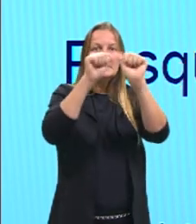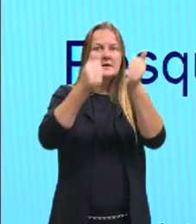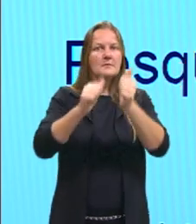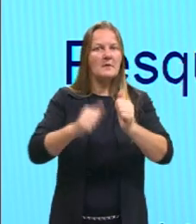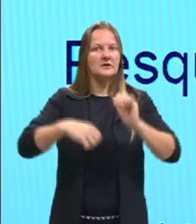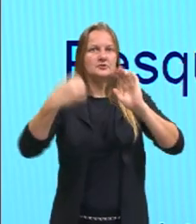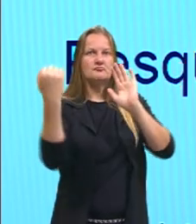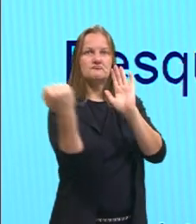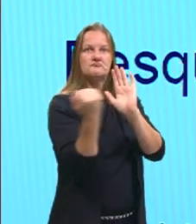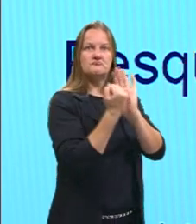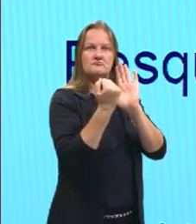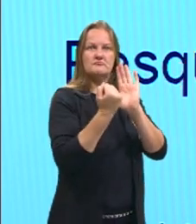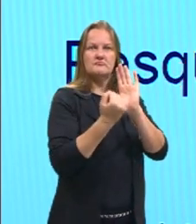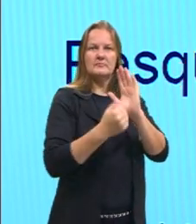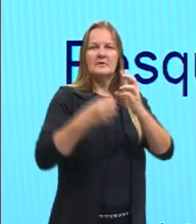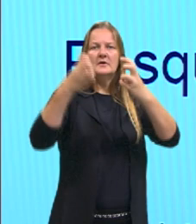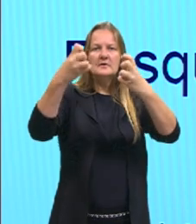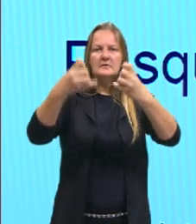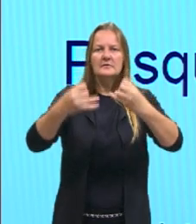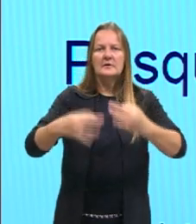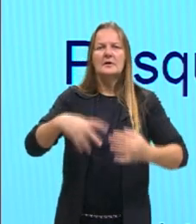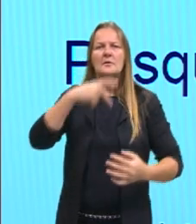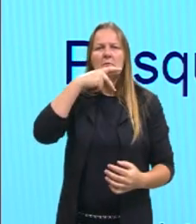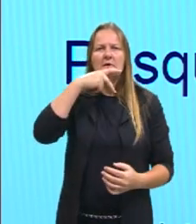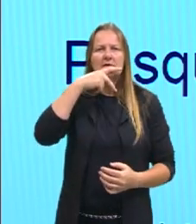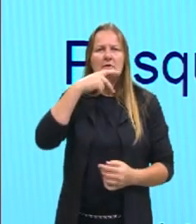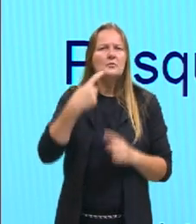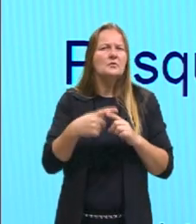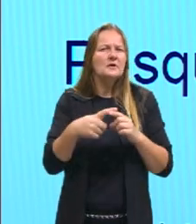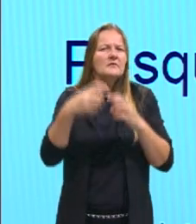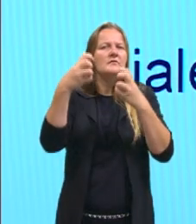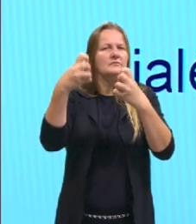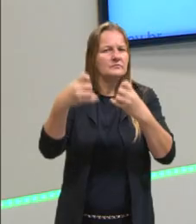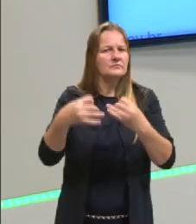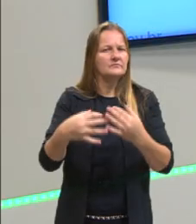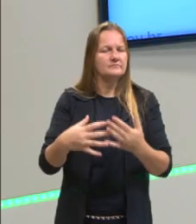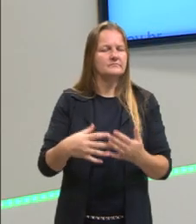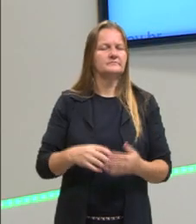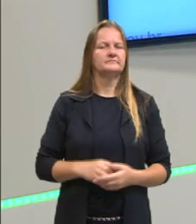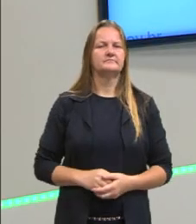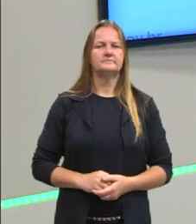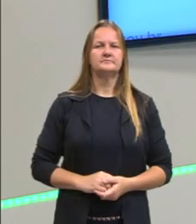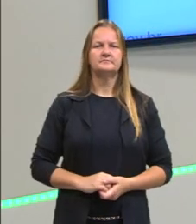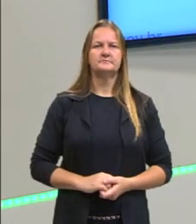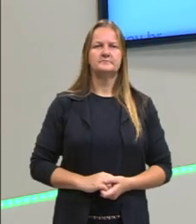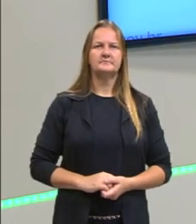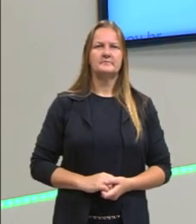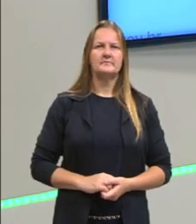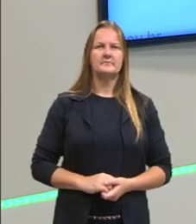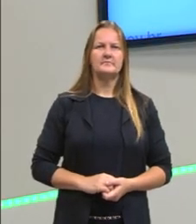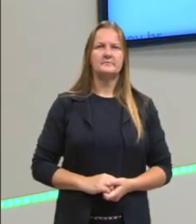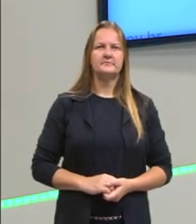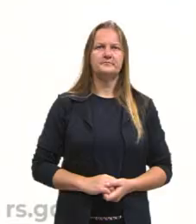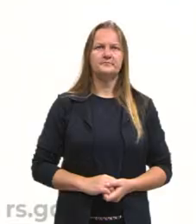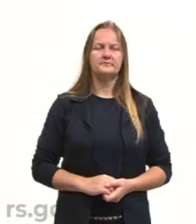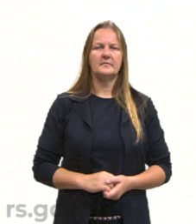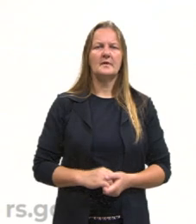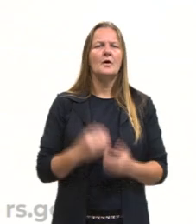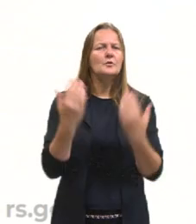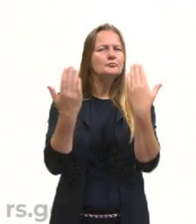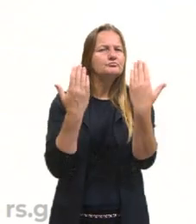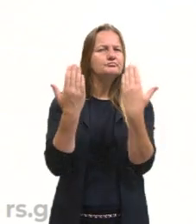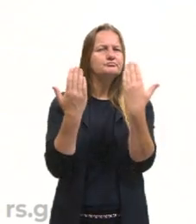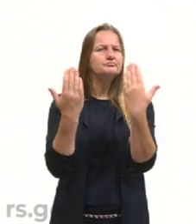marcante, para explicar o que o Platão queria dizer com isso, que a gente vai ver na sequência. Aí está, então. Olha só,